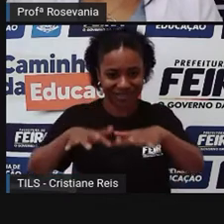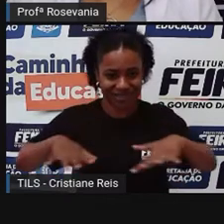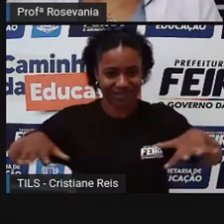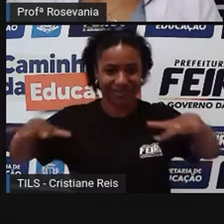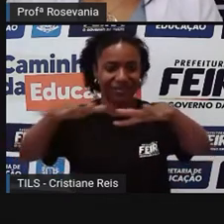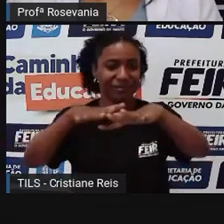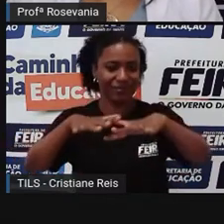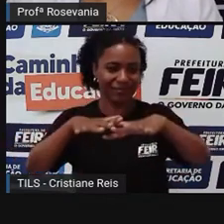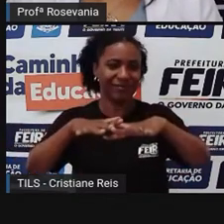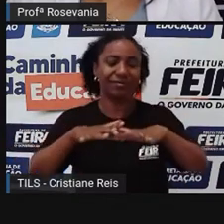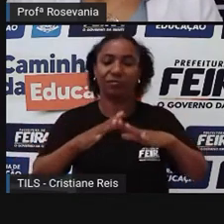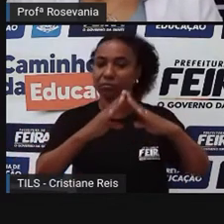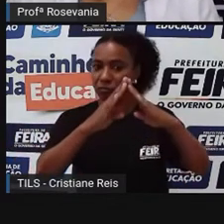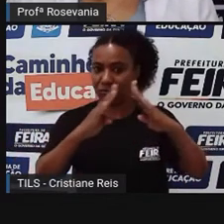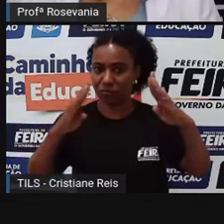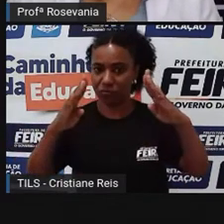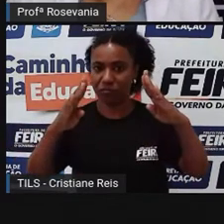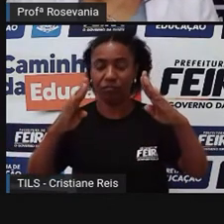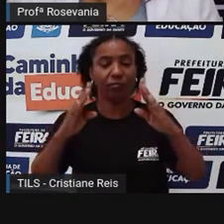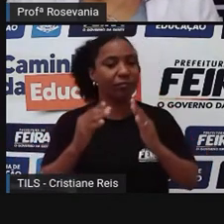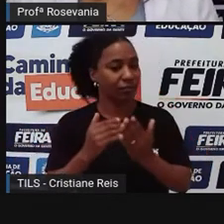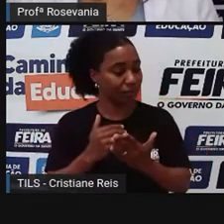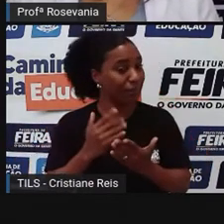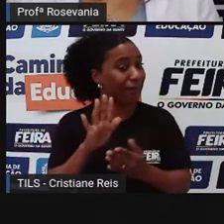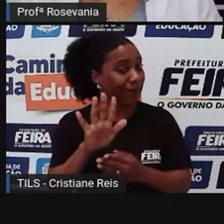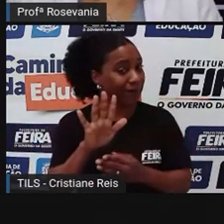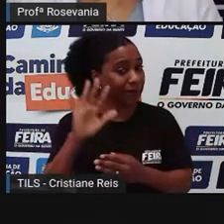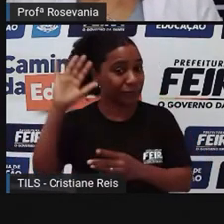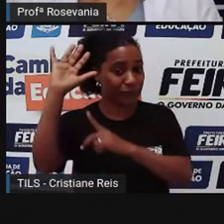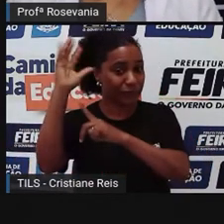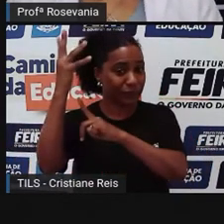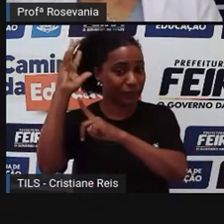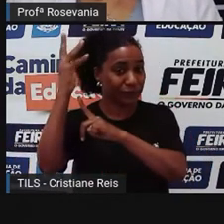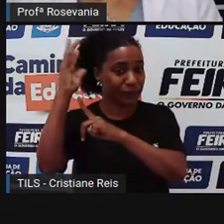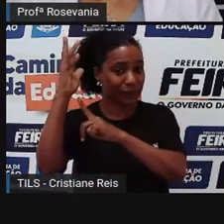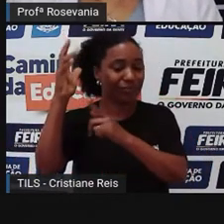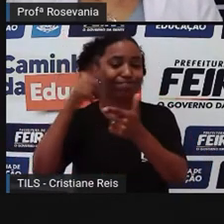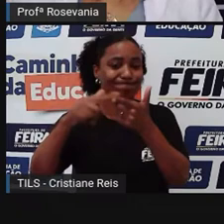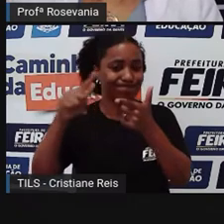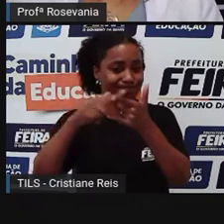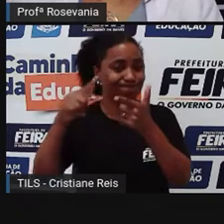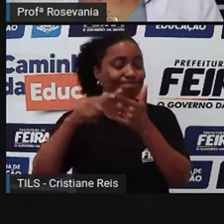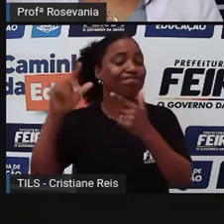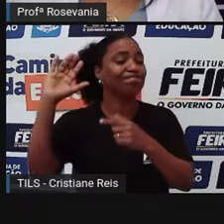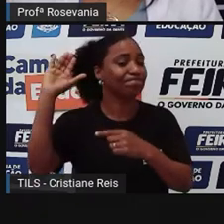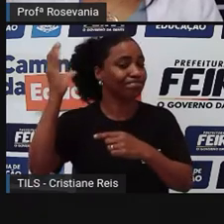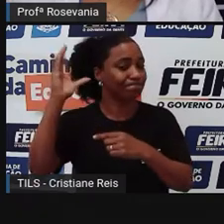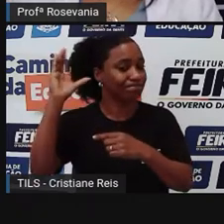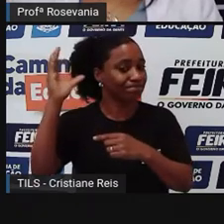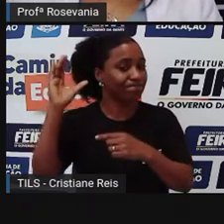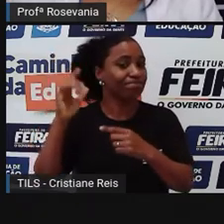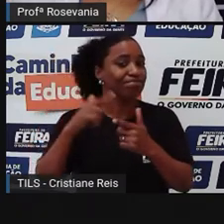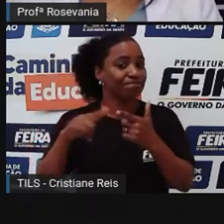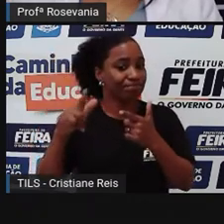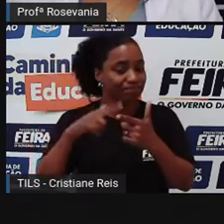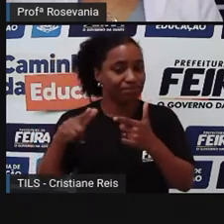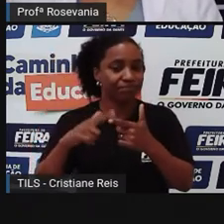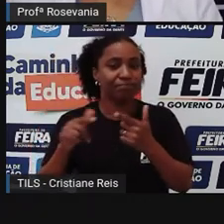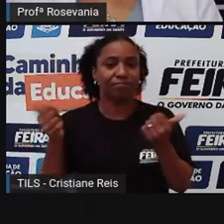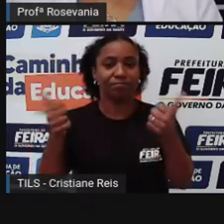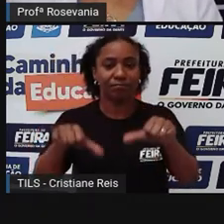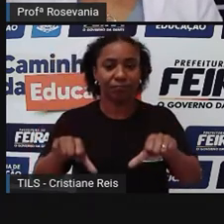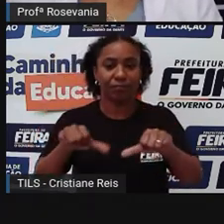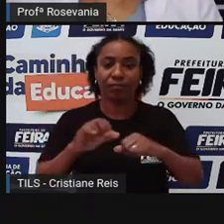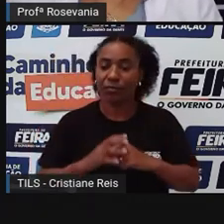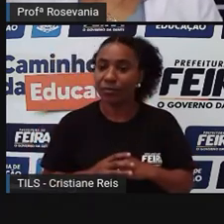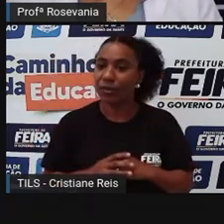formação das ilhas de calor, elas acabam alterando, né, o clima, como eu falei. Há dentro desse espaço, algumas